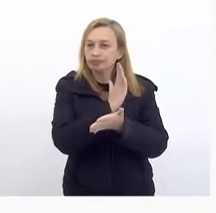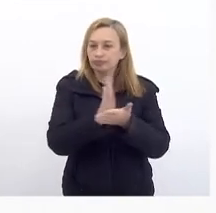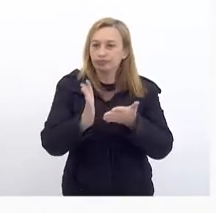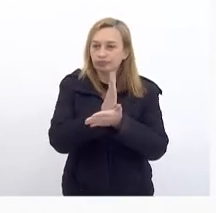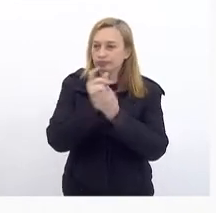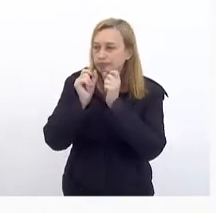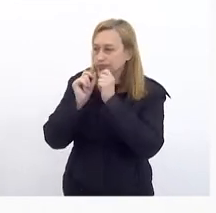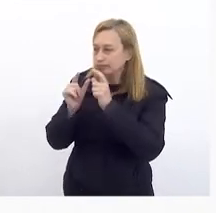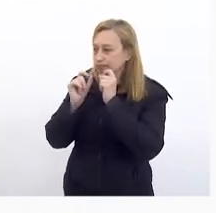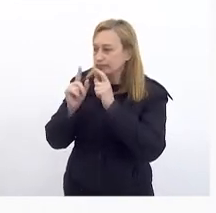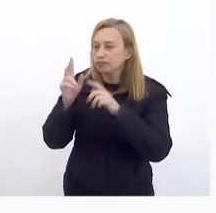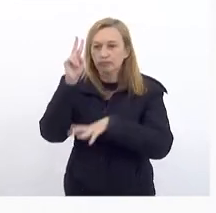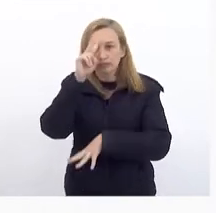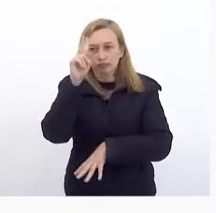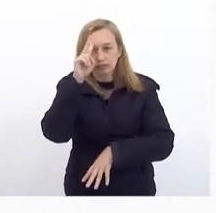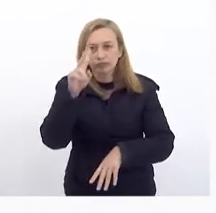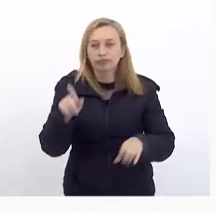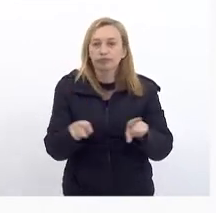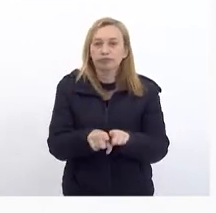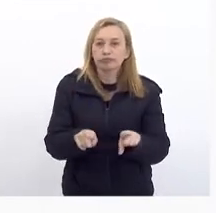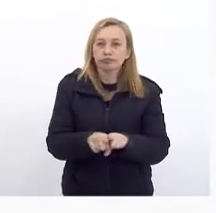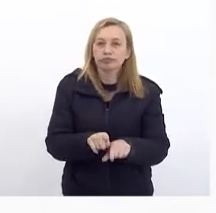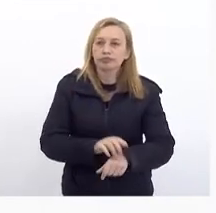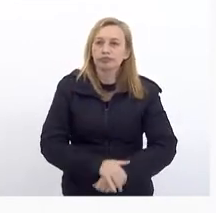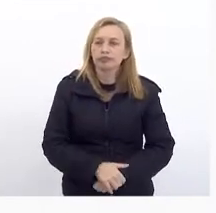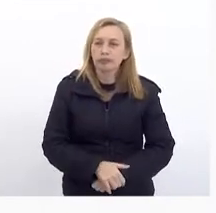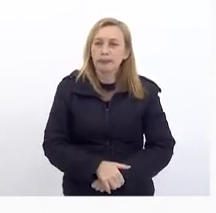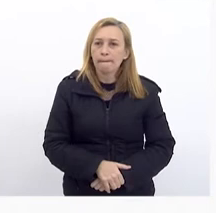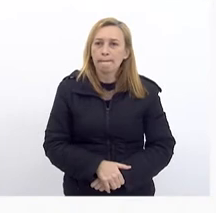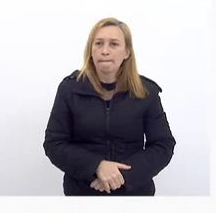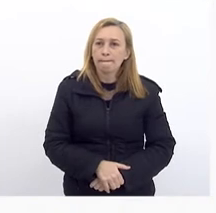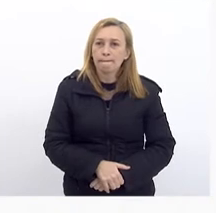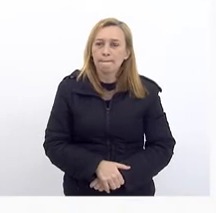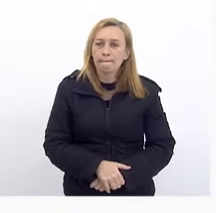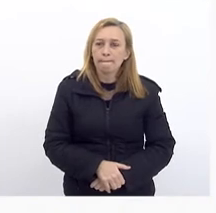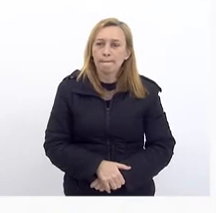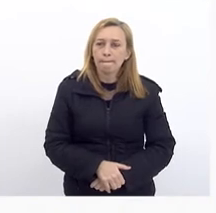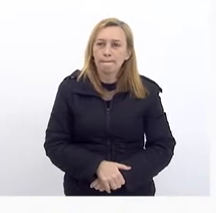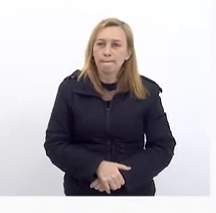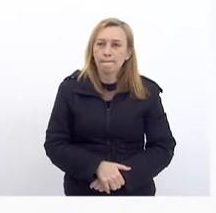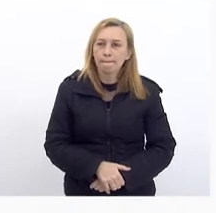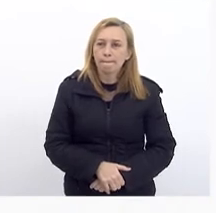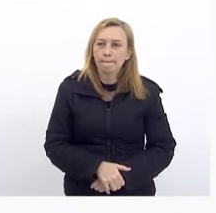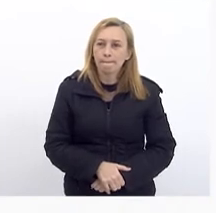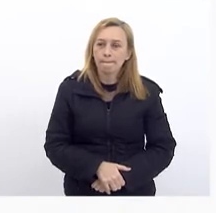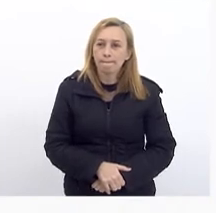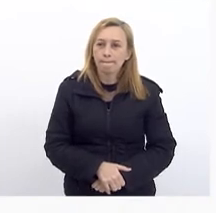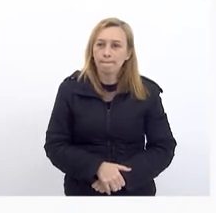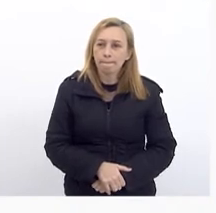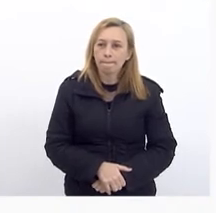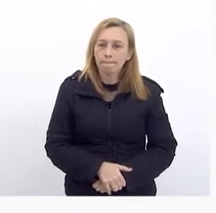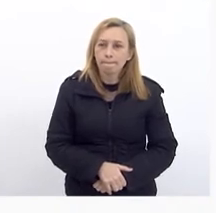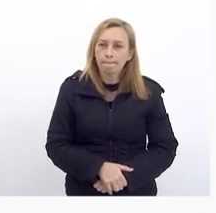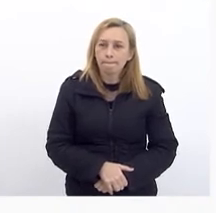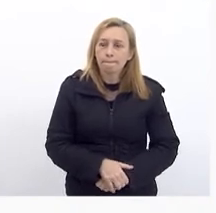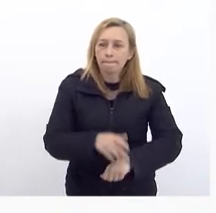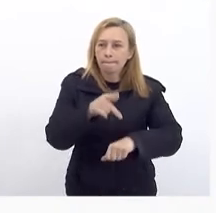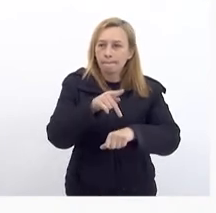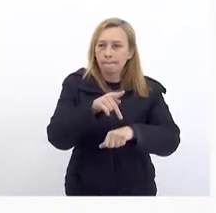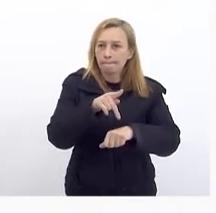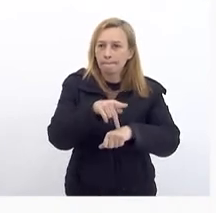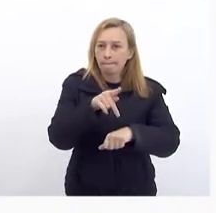E lembrar Por exemplo Que a pedra Que faz Asfalto Ela é